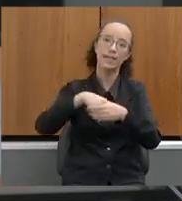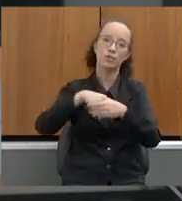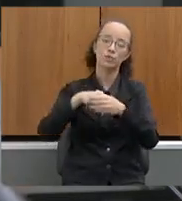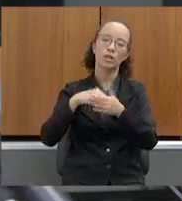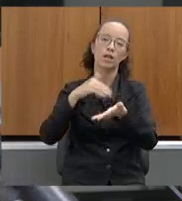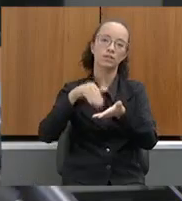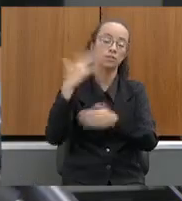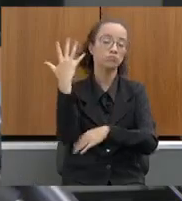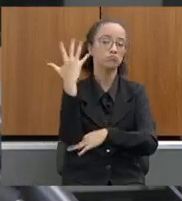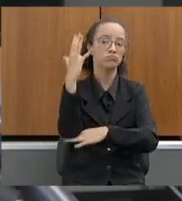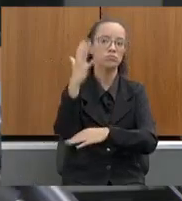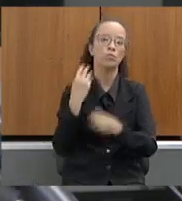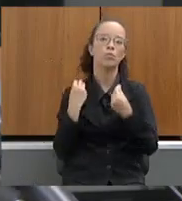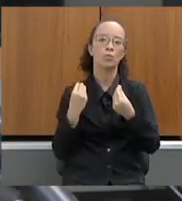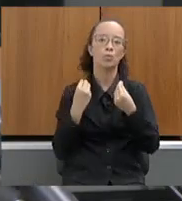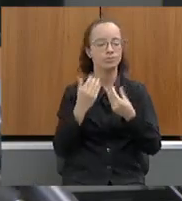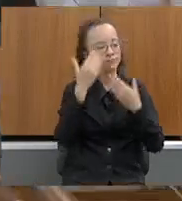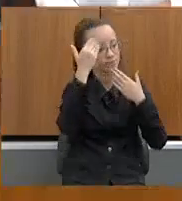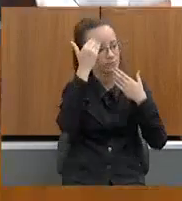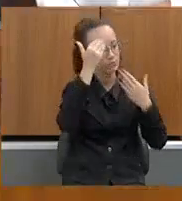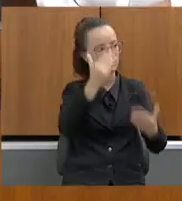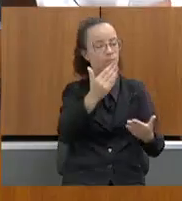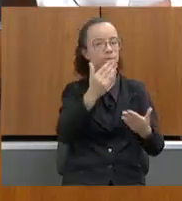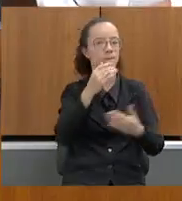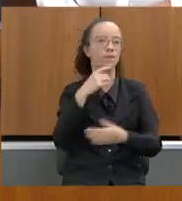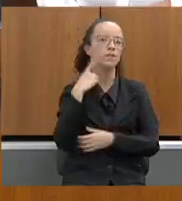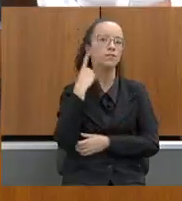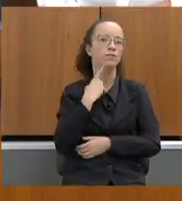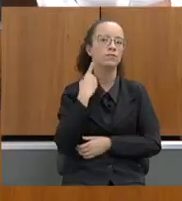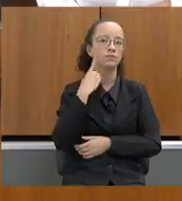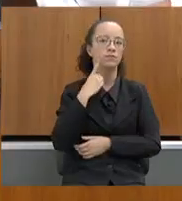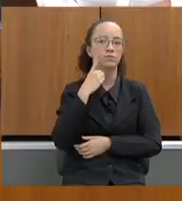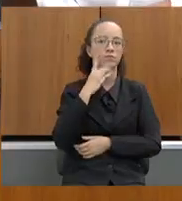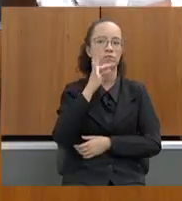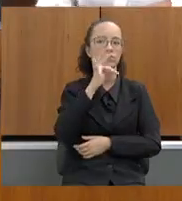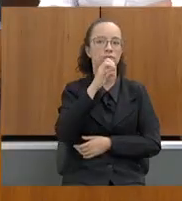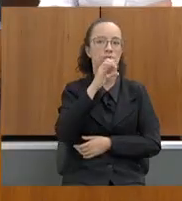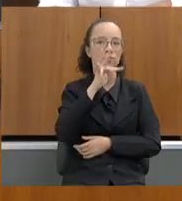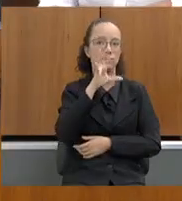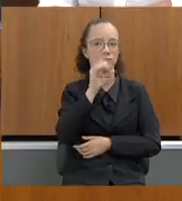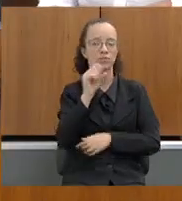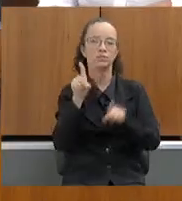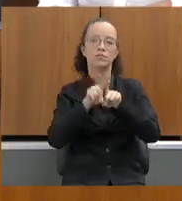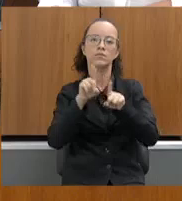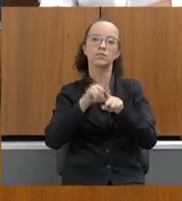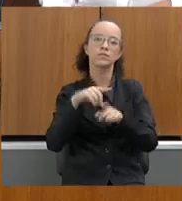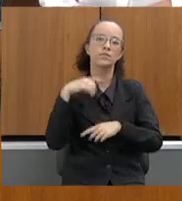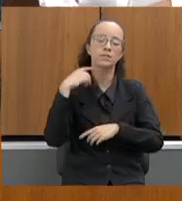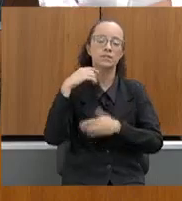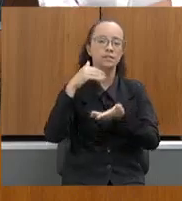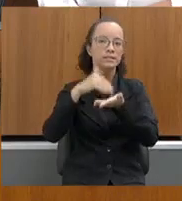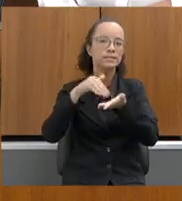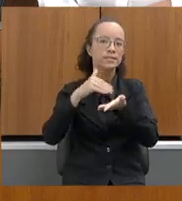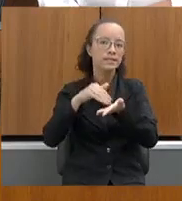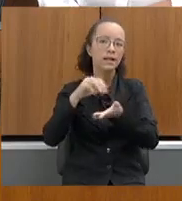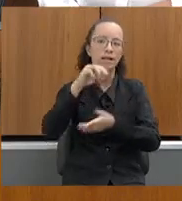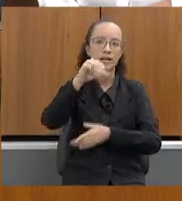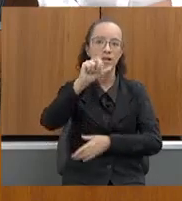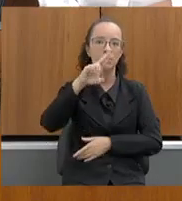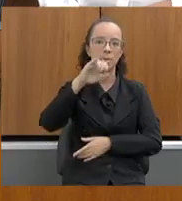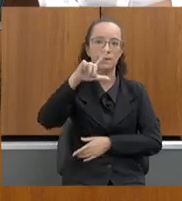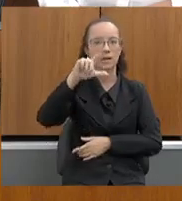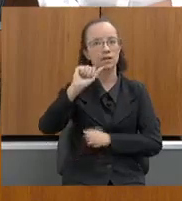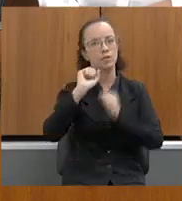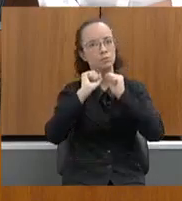Ambiente. Muito obrigado, deputado Gil Pereira, deputado Tito Torres, deputada, secretária Marília, tem